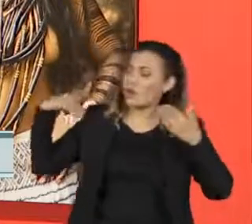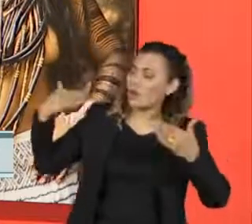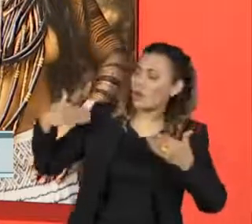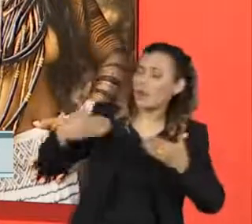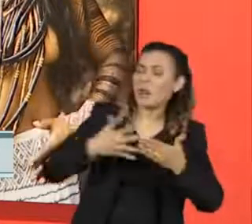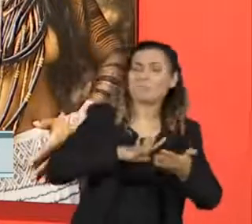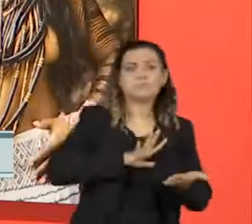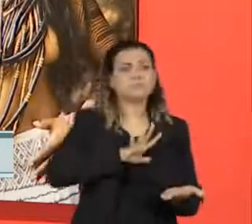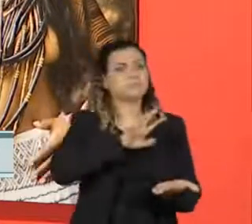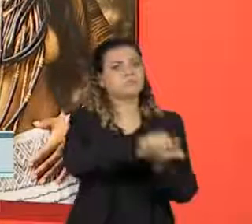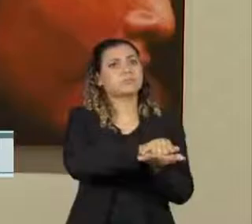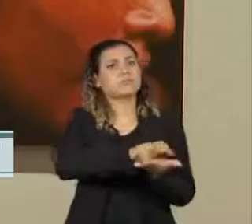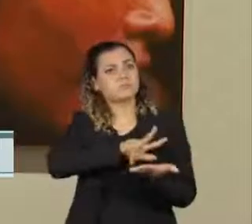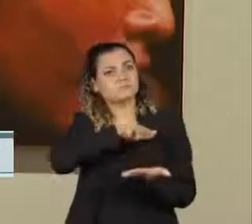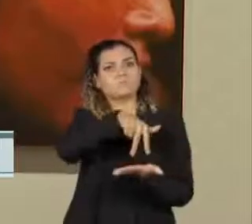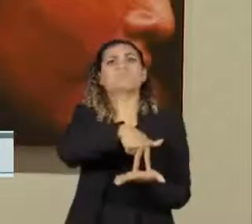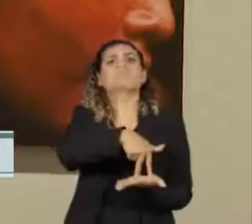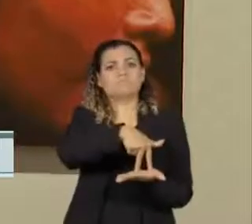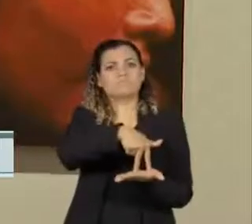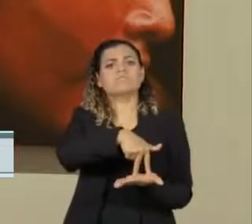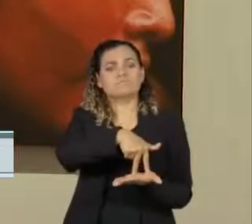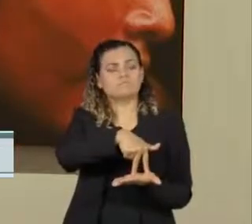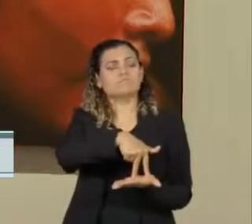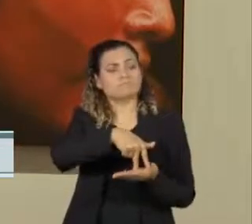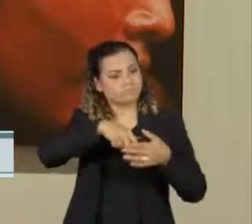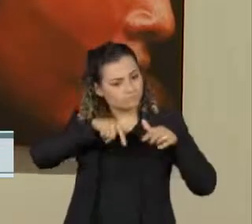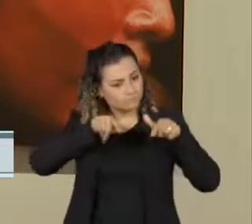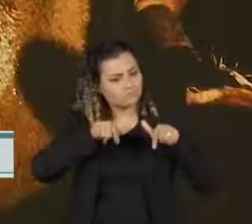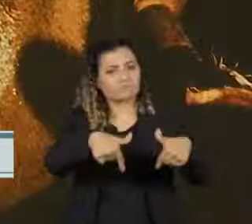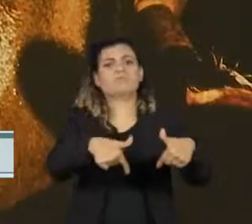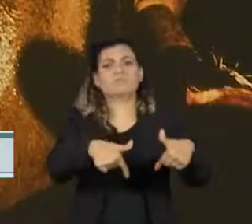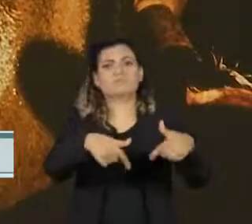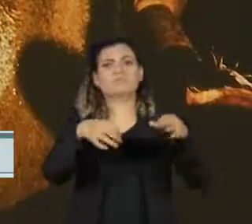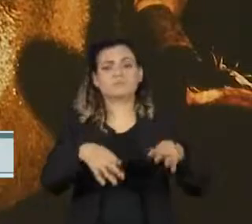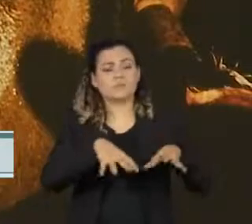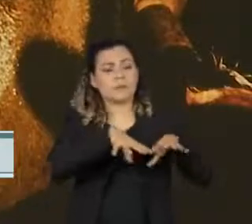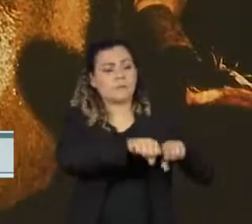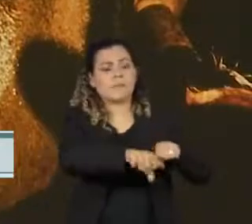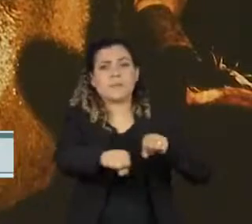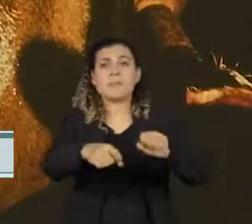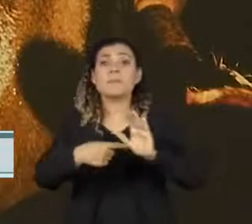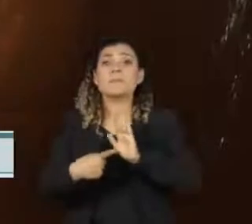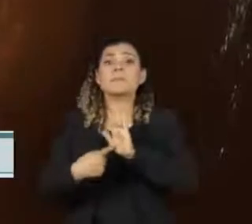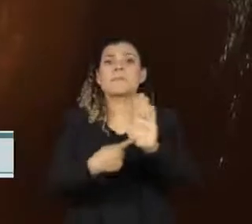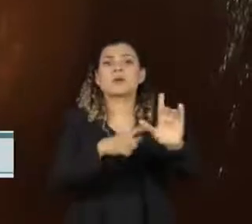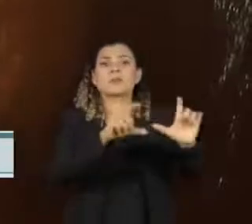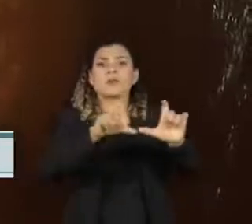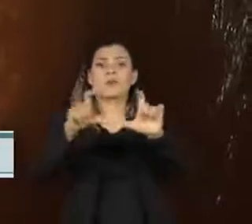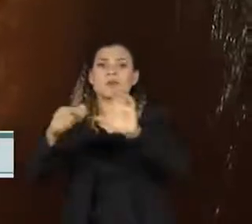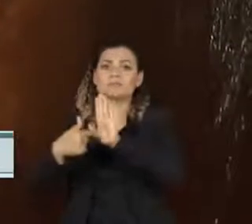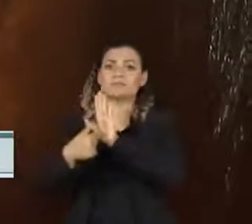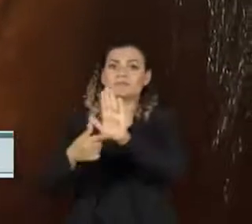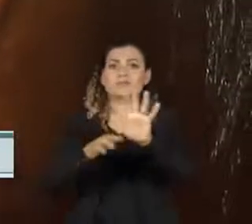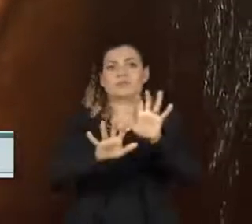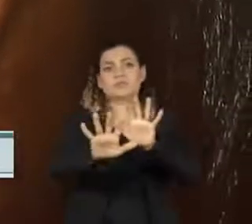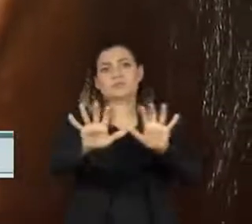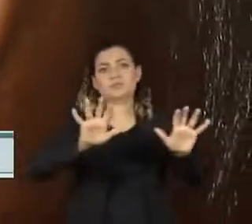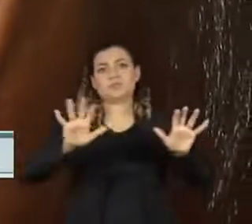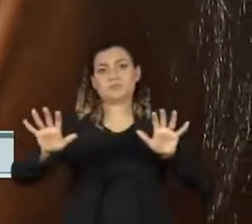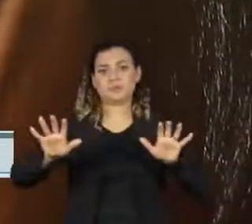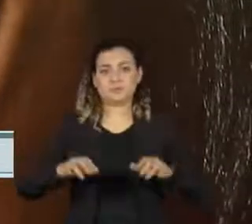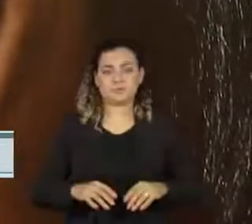ocupando esse espaço, realmente demarcando essas telas através do fotografia, através do